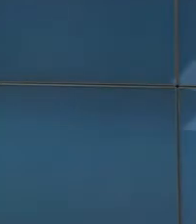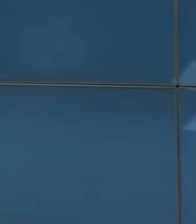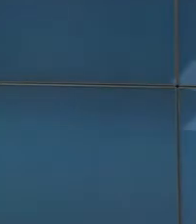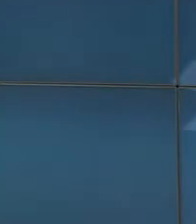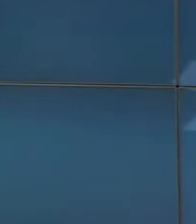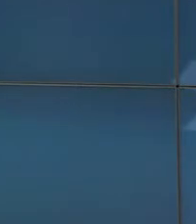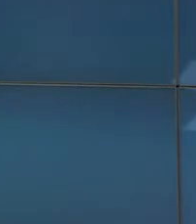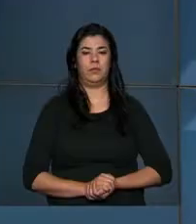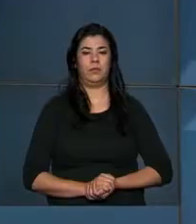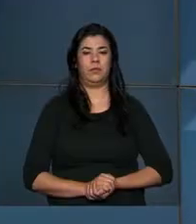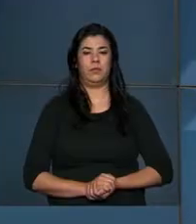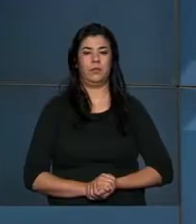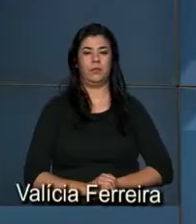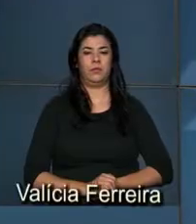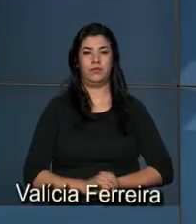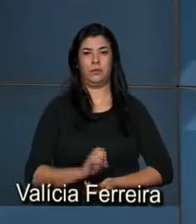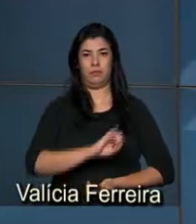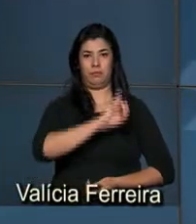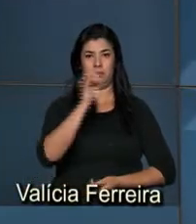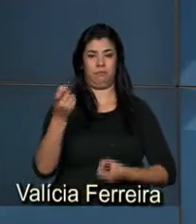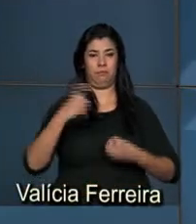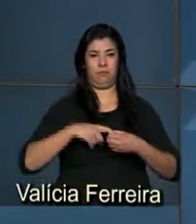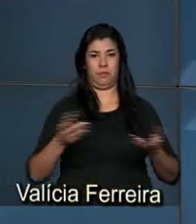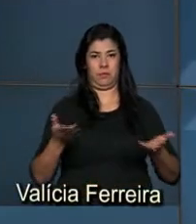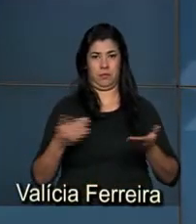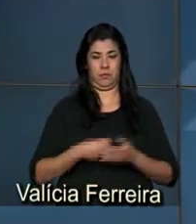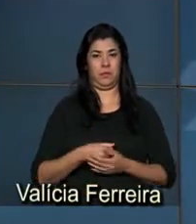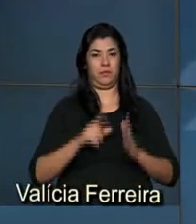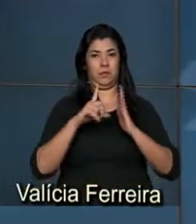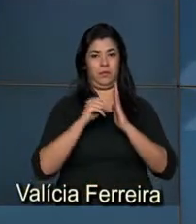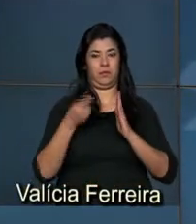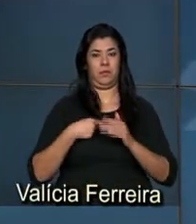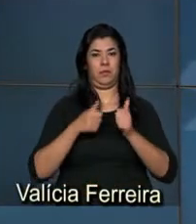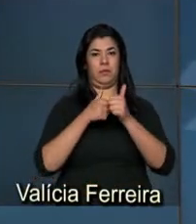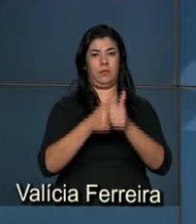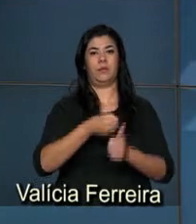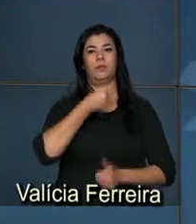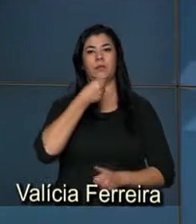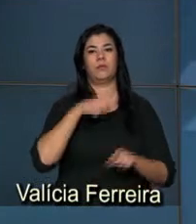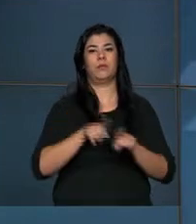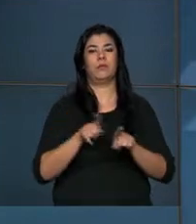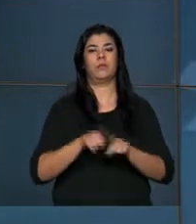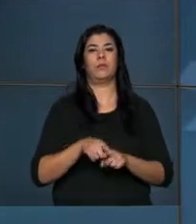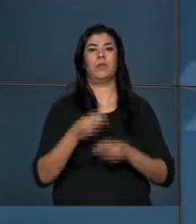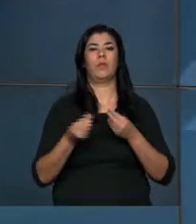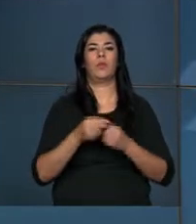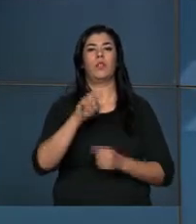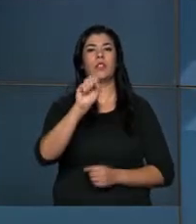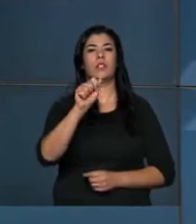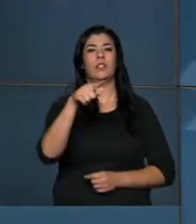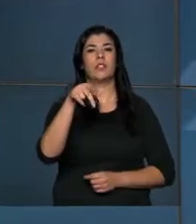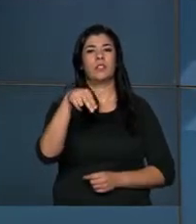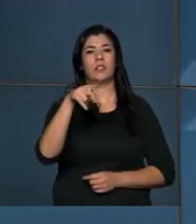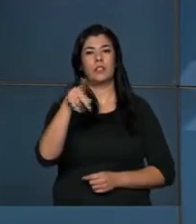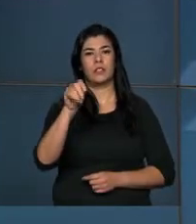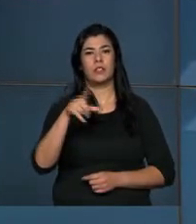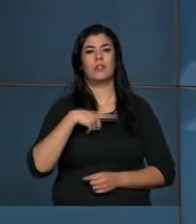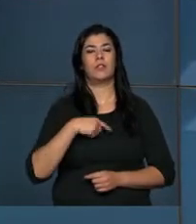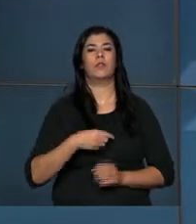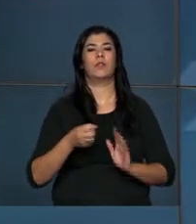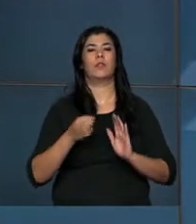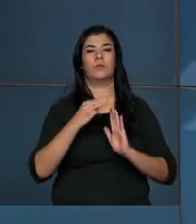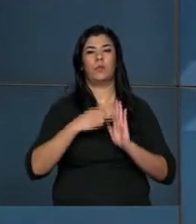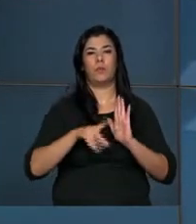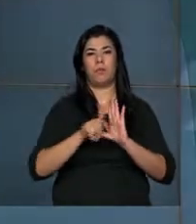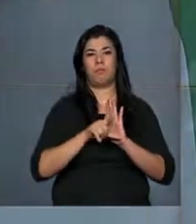Olá, vamos voltar ao vivo ao Palácio do Planalto para acompanhar a entrevista coletiva sobre a sanção do marco legal da biodiversidade.